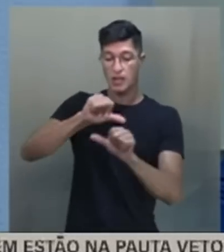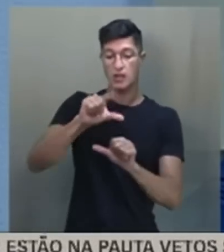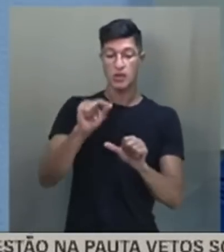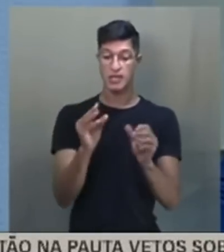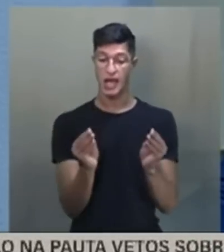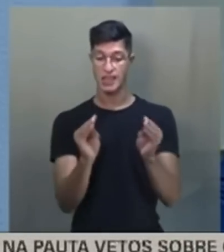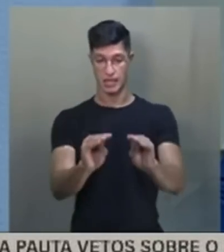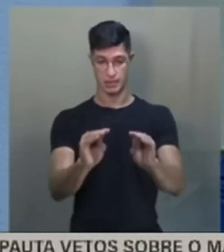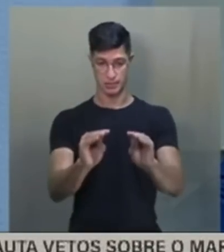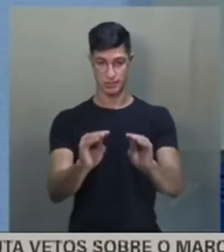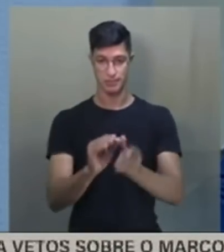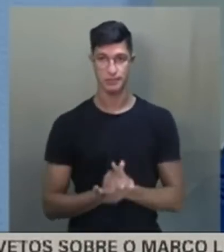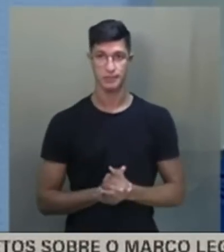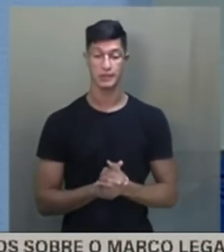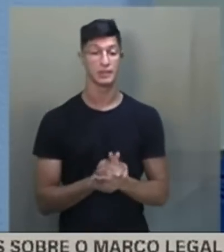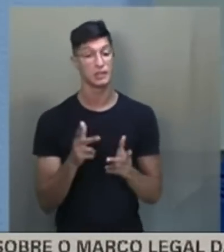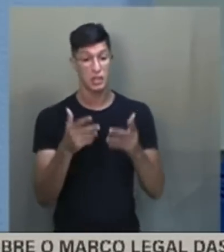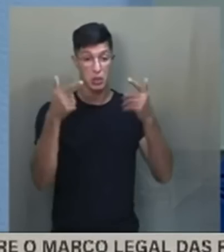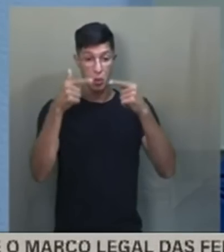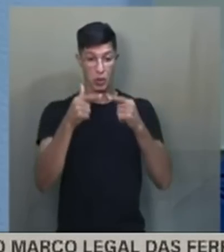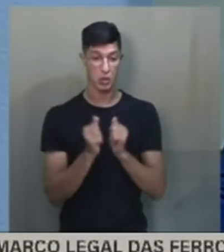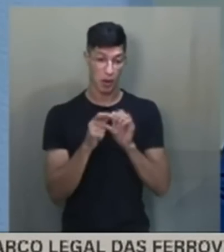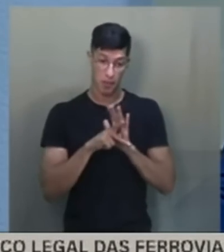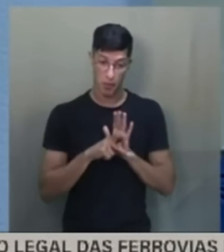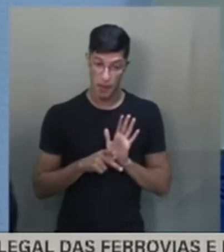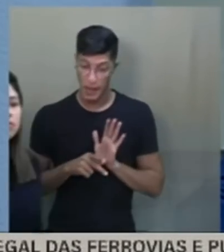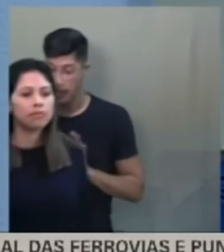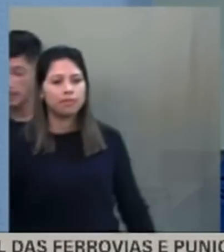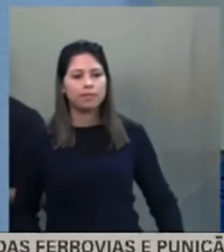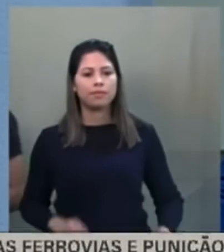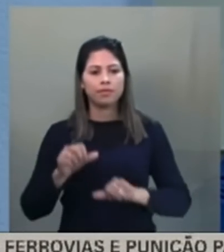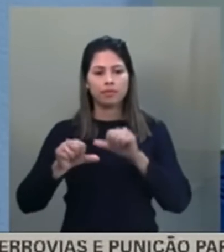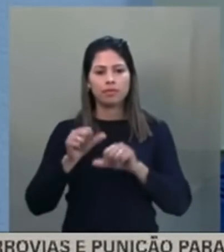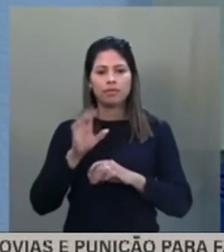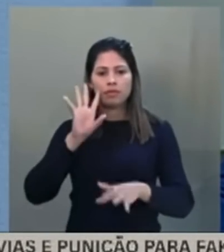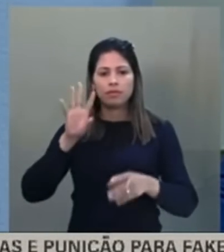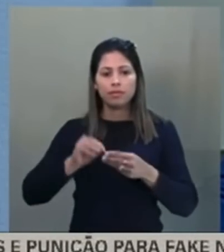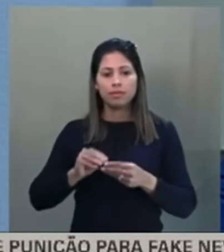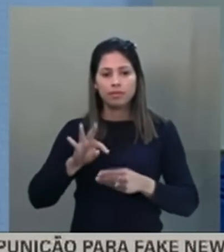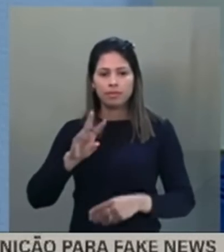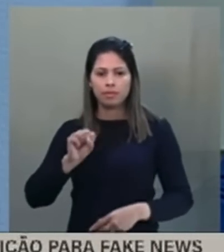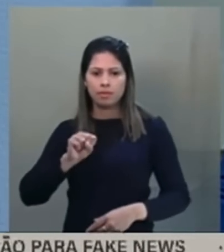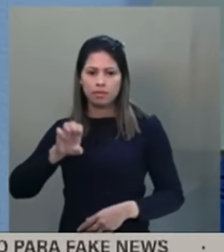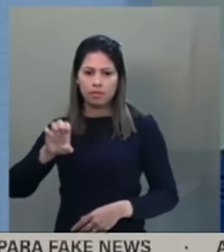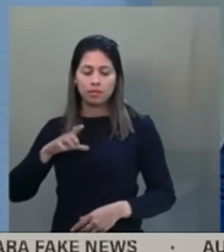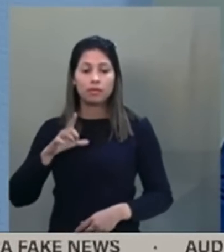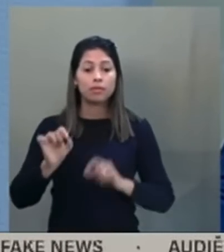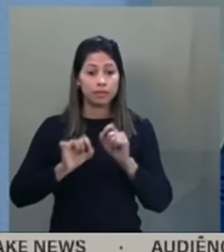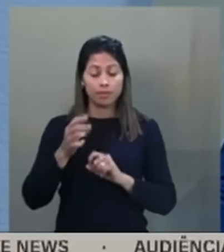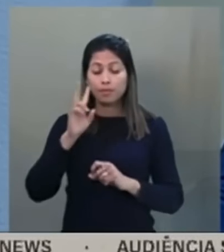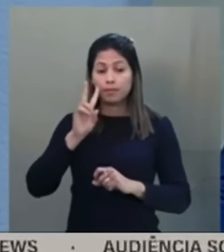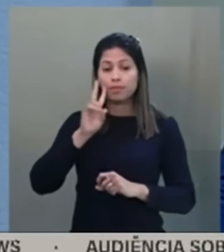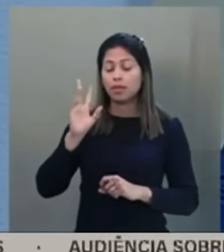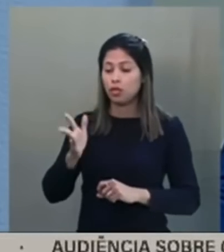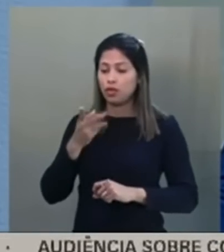que está estabelecido. E sendo coerente com a própria resolução do TSE. Então, a resolução do TSE, lembrando